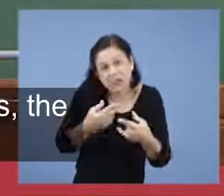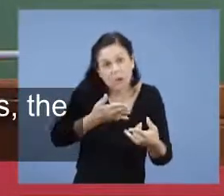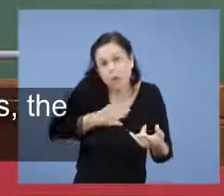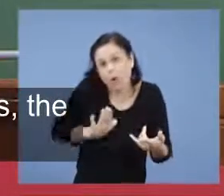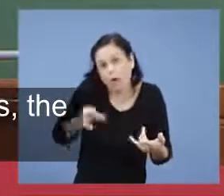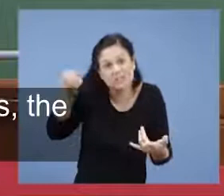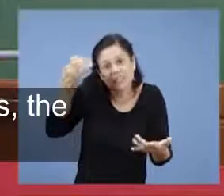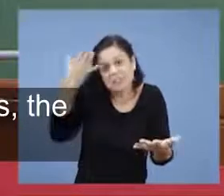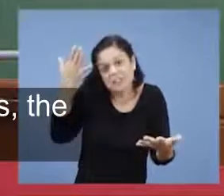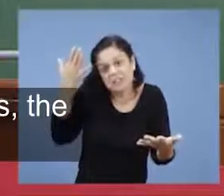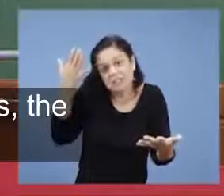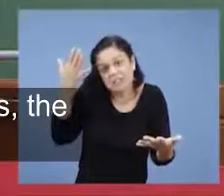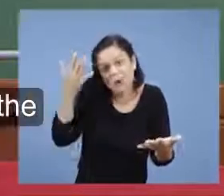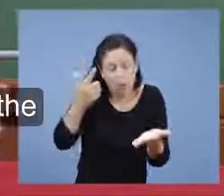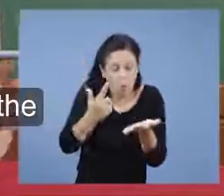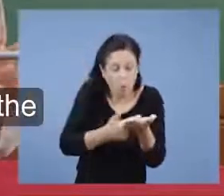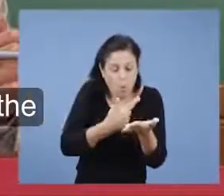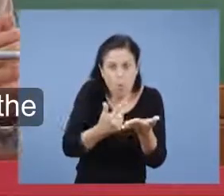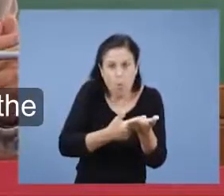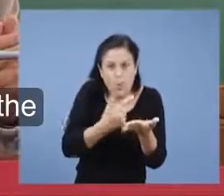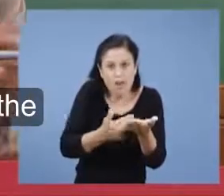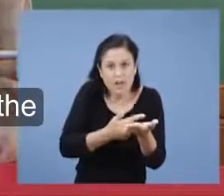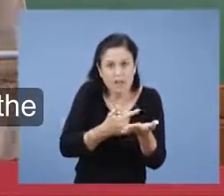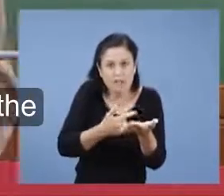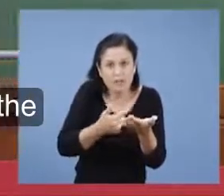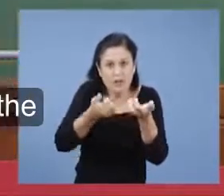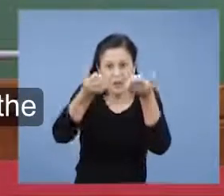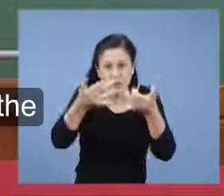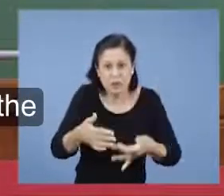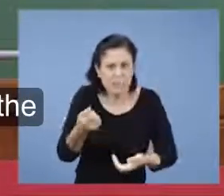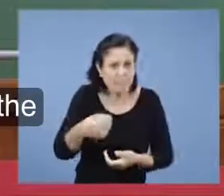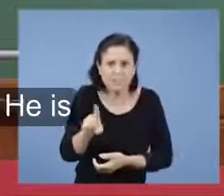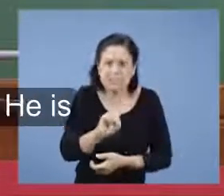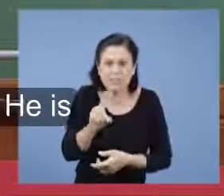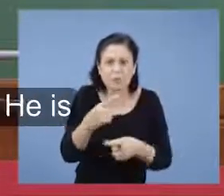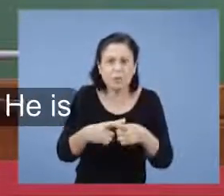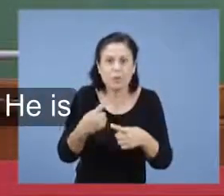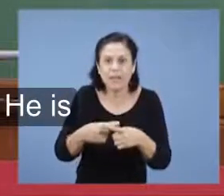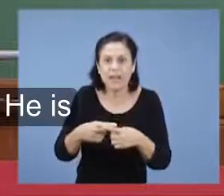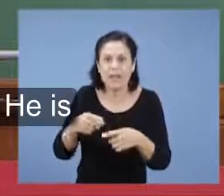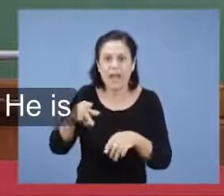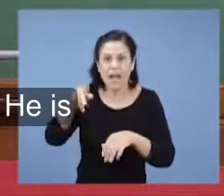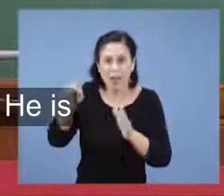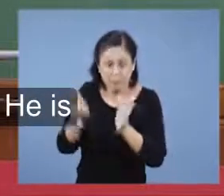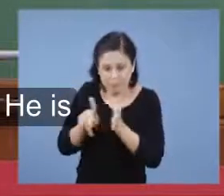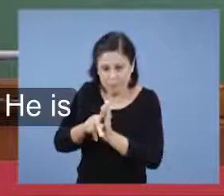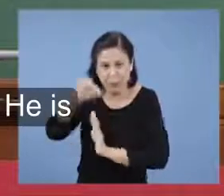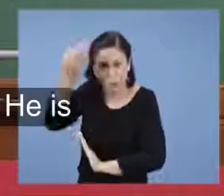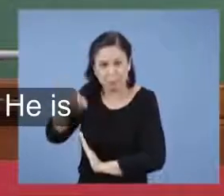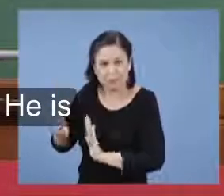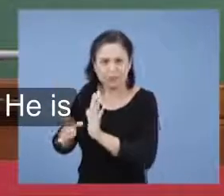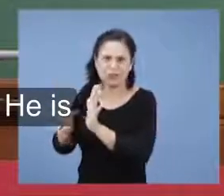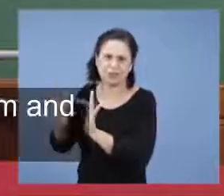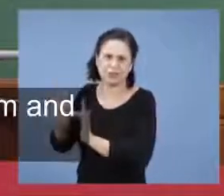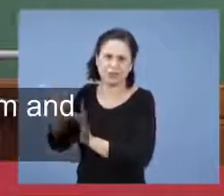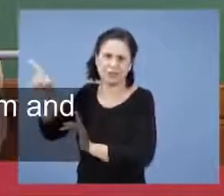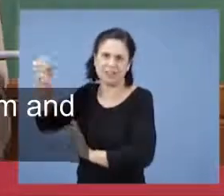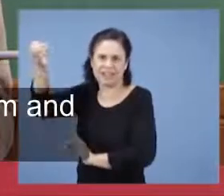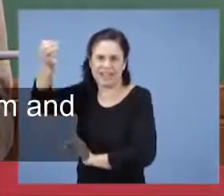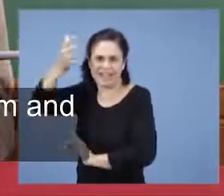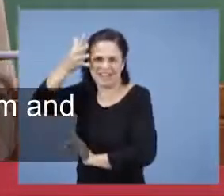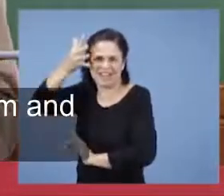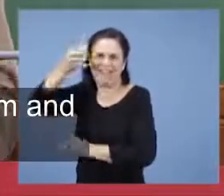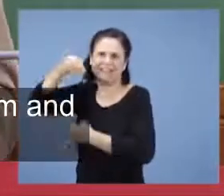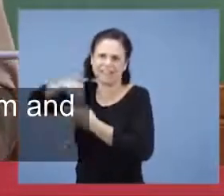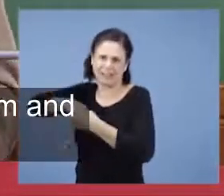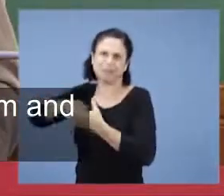Revelação de Jesus. O livro, não precisa de explicação. Porque é o próprio Senhor Jesus revelado no livro. Ele está dentro da